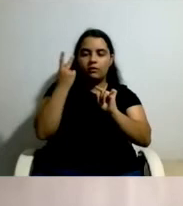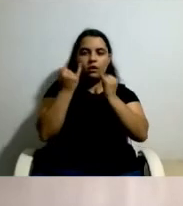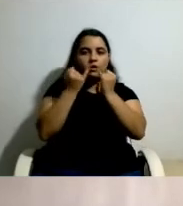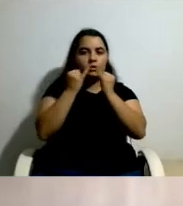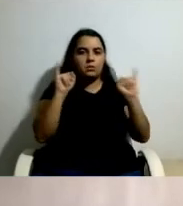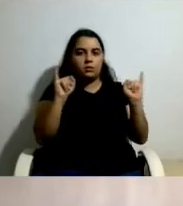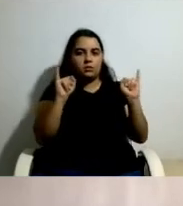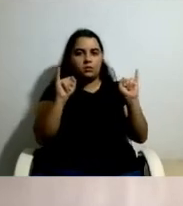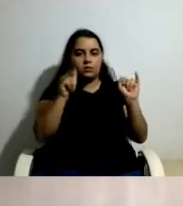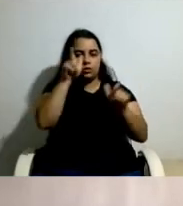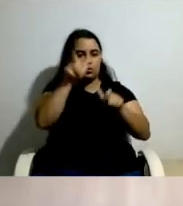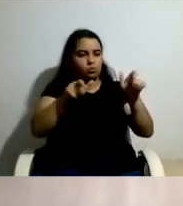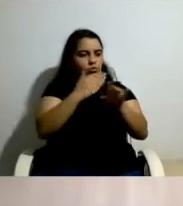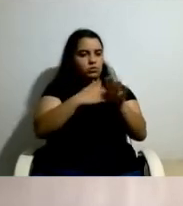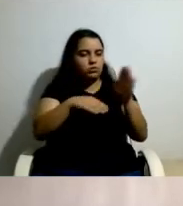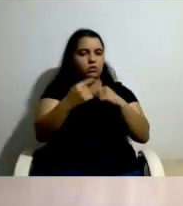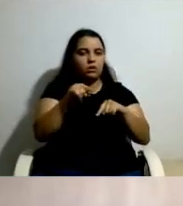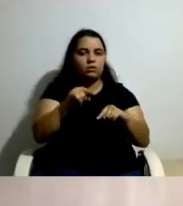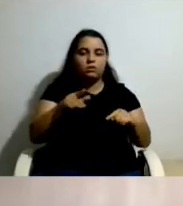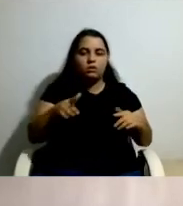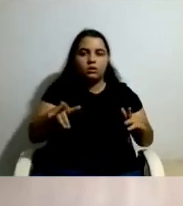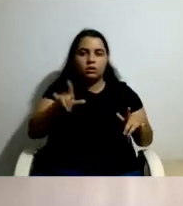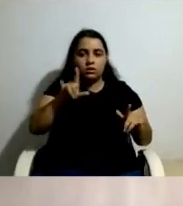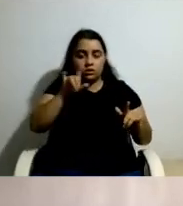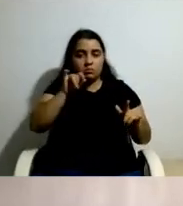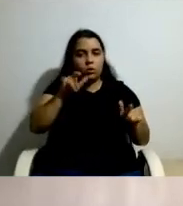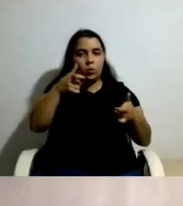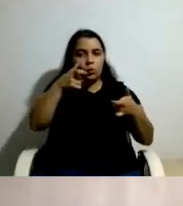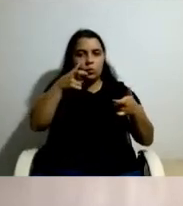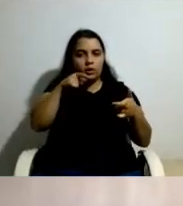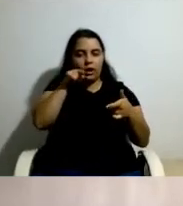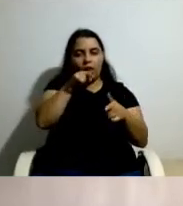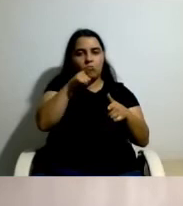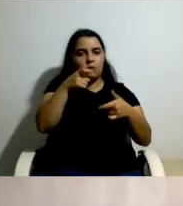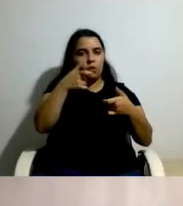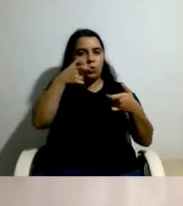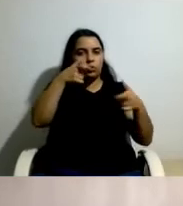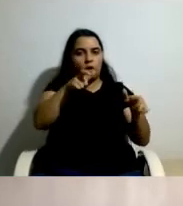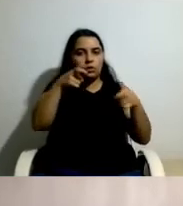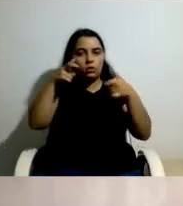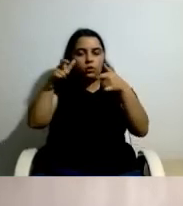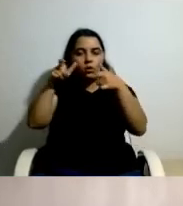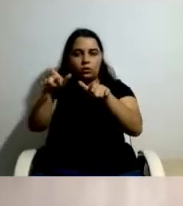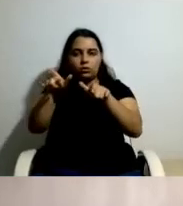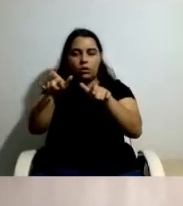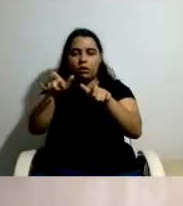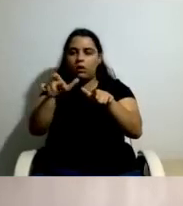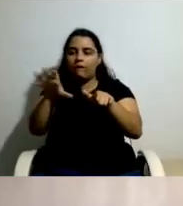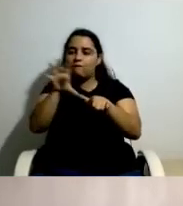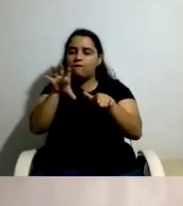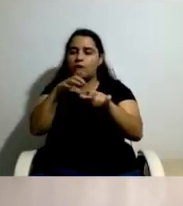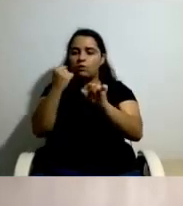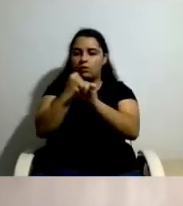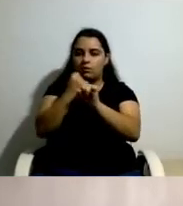deficiência e o controle que elas têm sobre a forma como o serviço é custado. Ora, a assistência